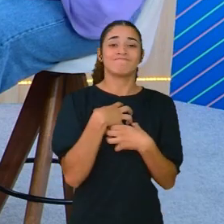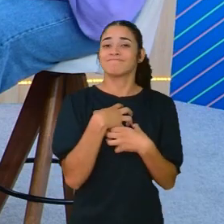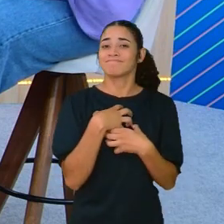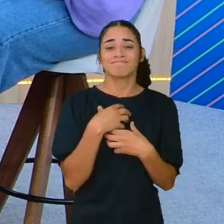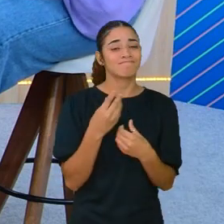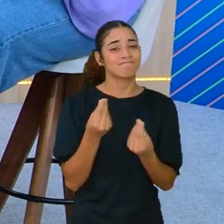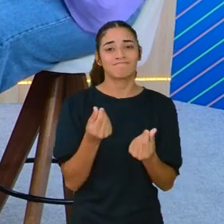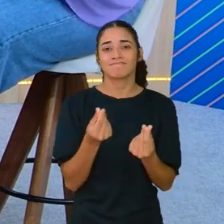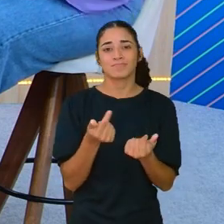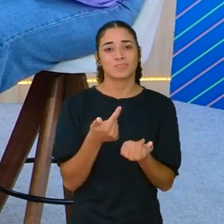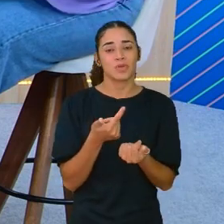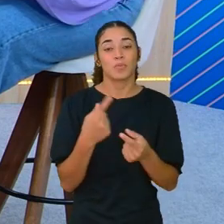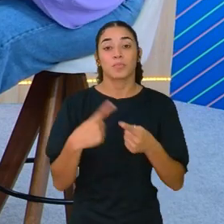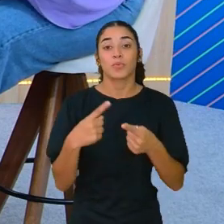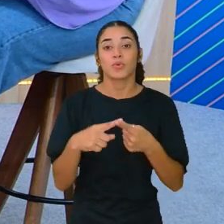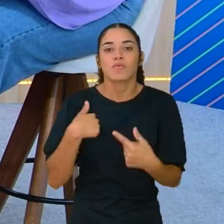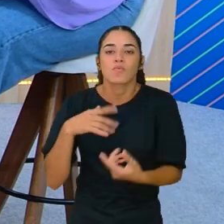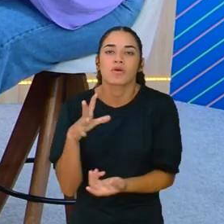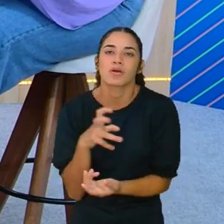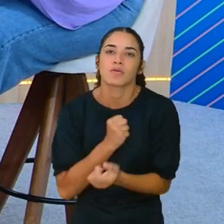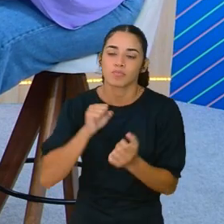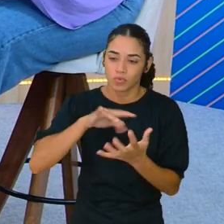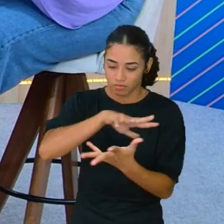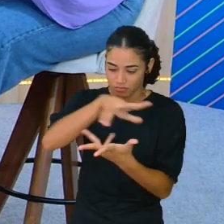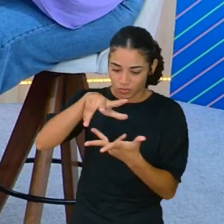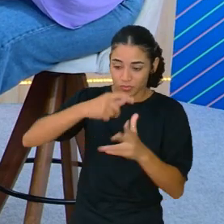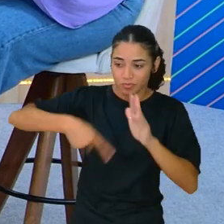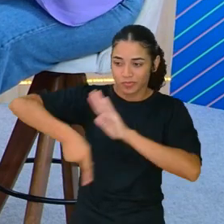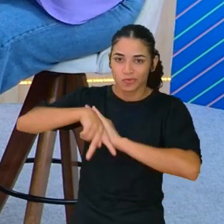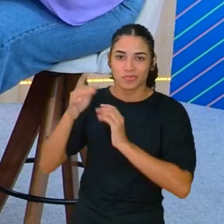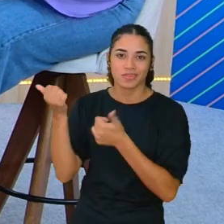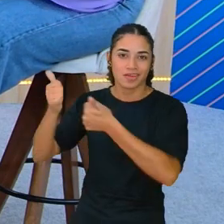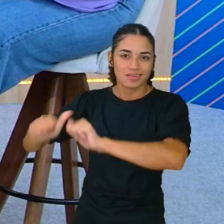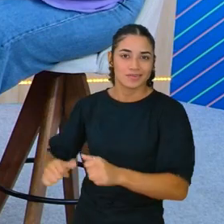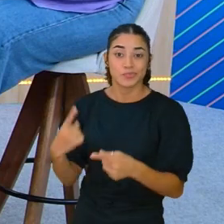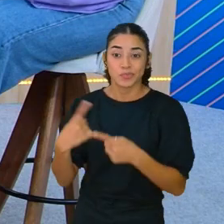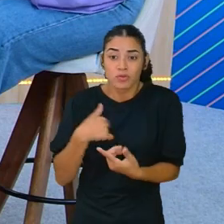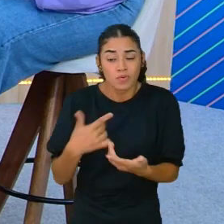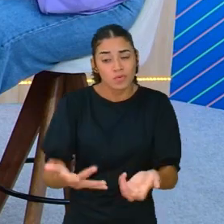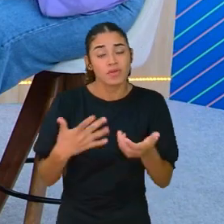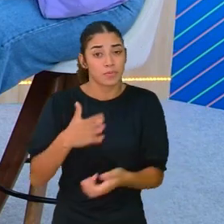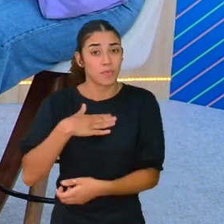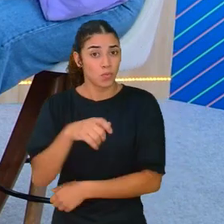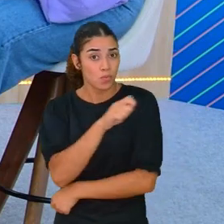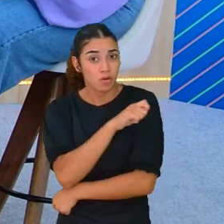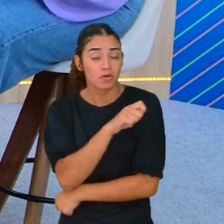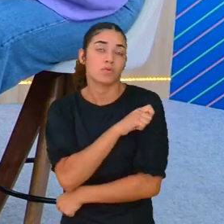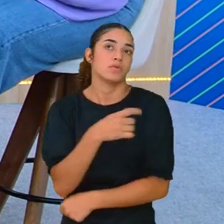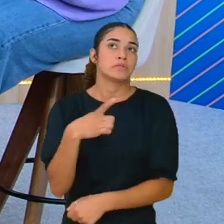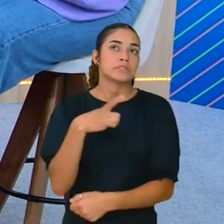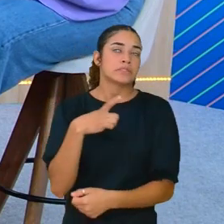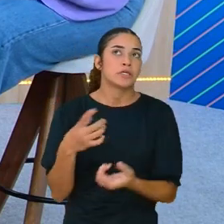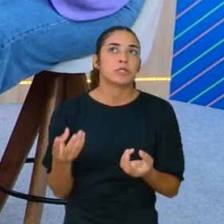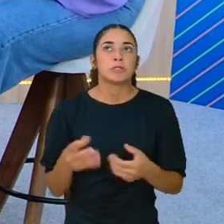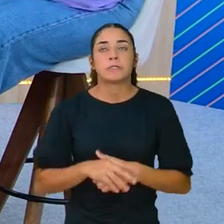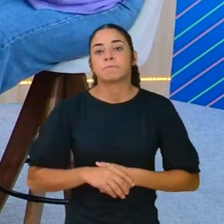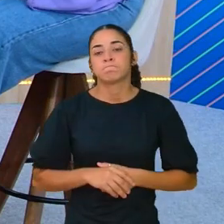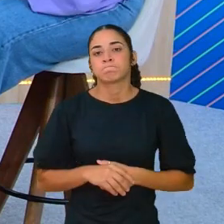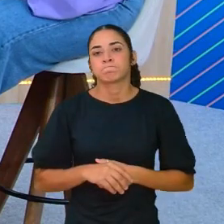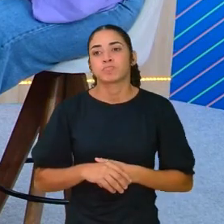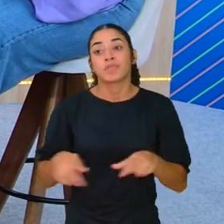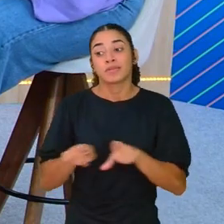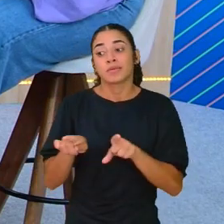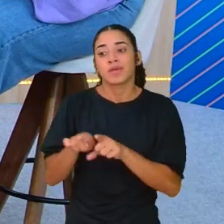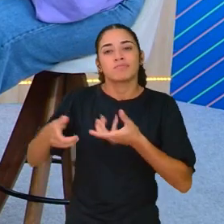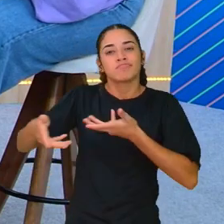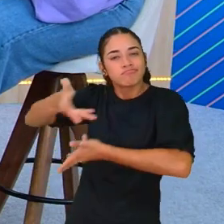universo da arte. Então, eu quero que o meu estudante, ele receba isso e troque